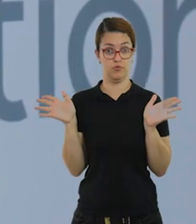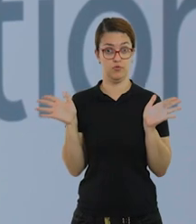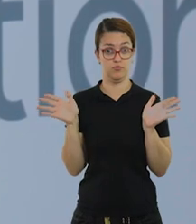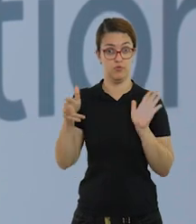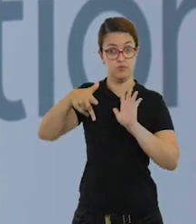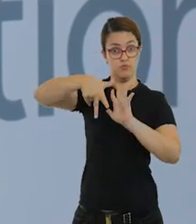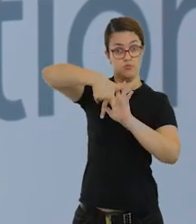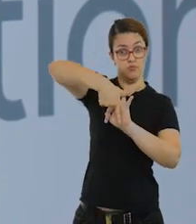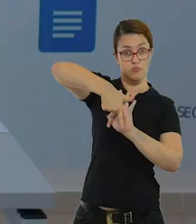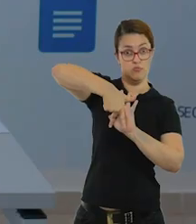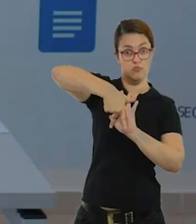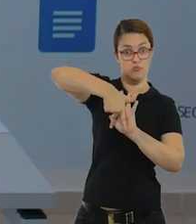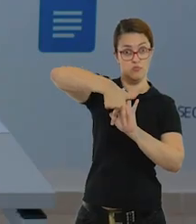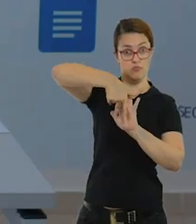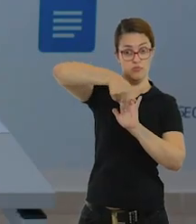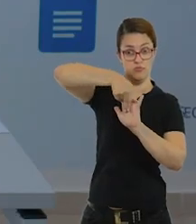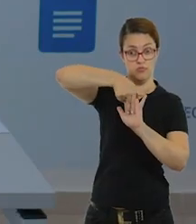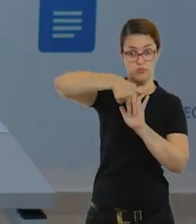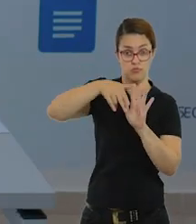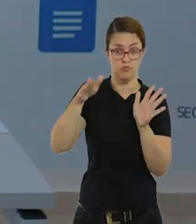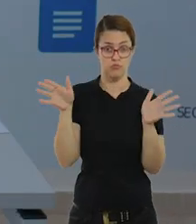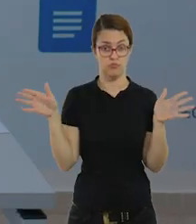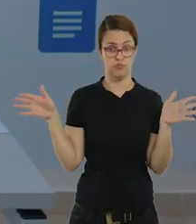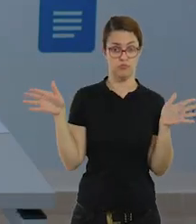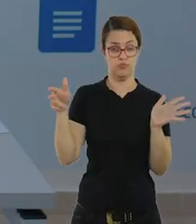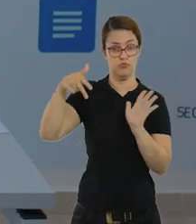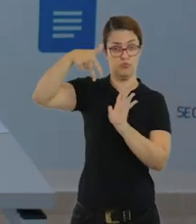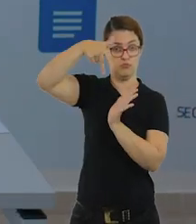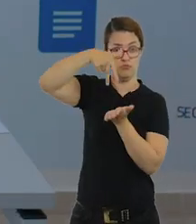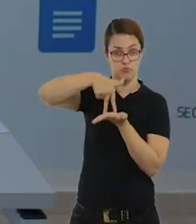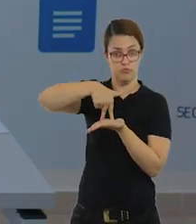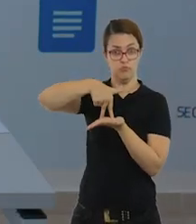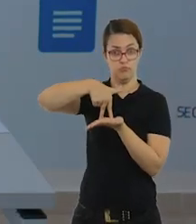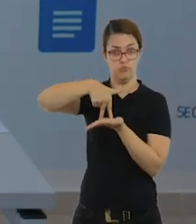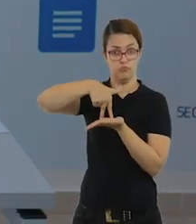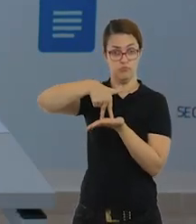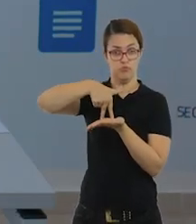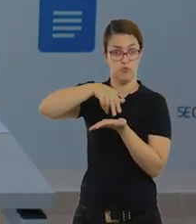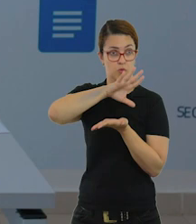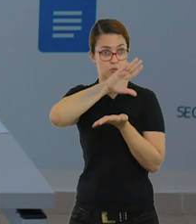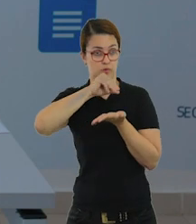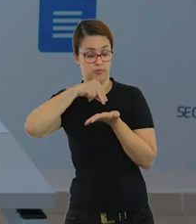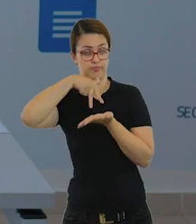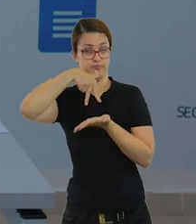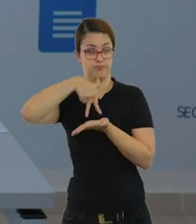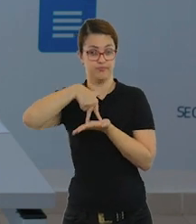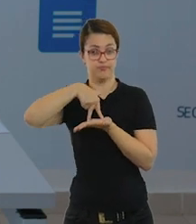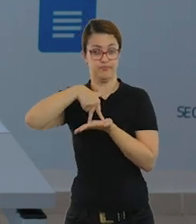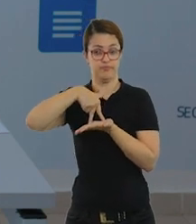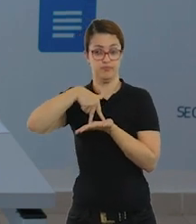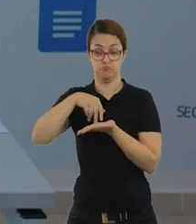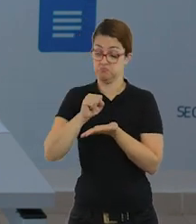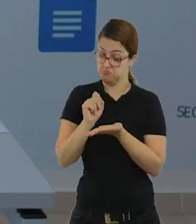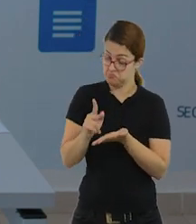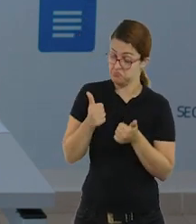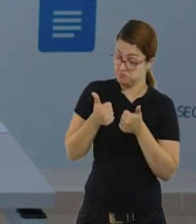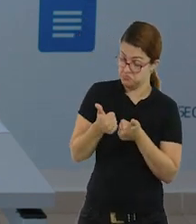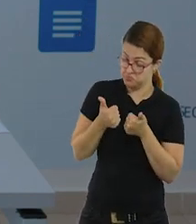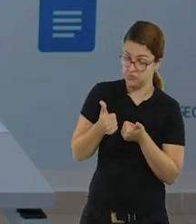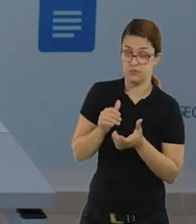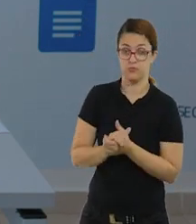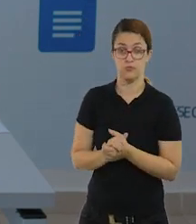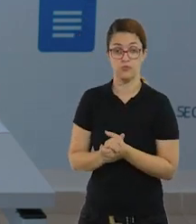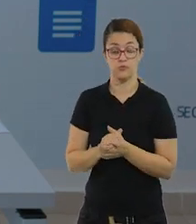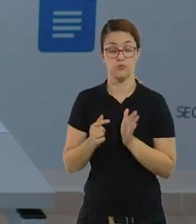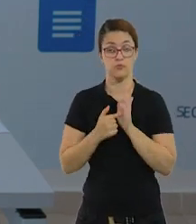com os braços abertos e as pernas afastadas. Então, ele vai ter que fazer essa posição, tá bom? Cumpriu a posição, muito